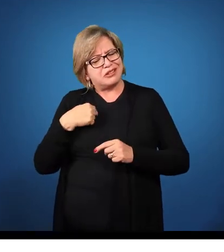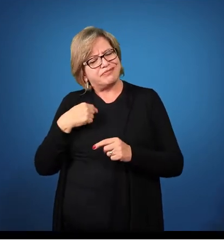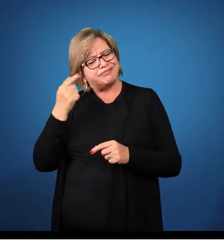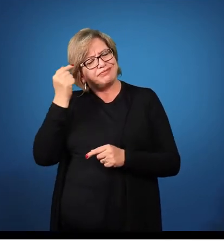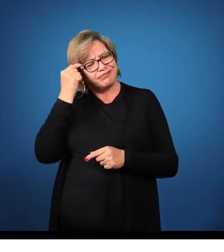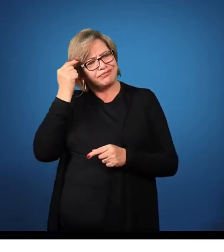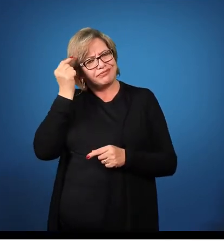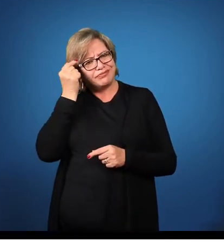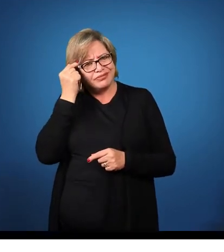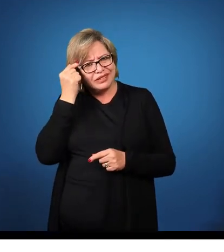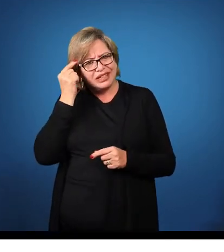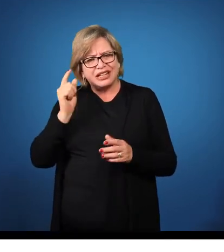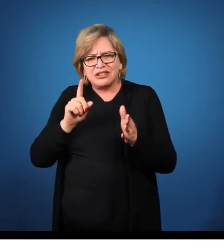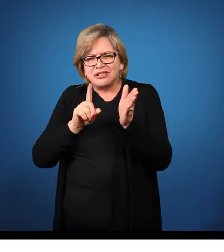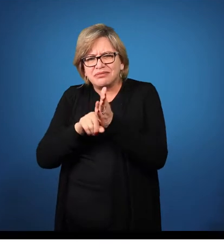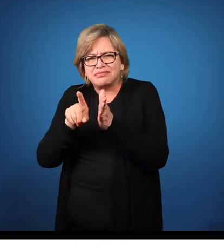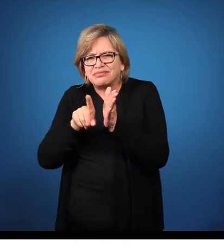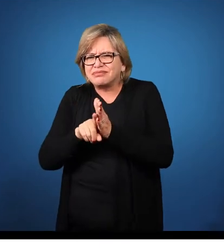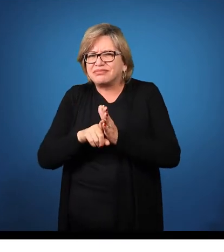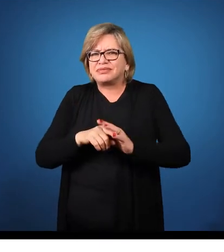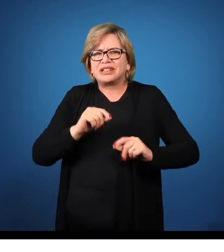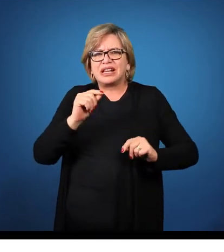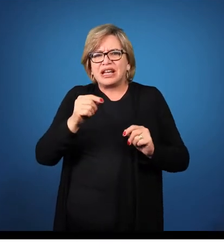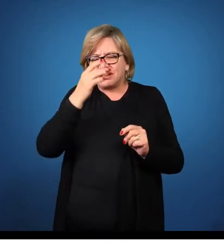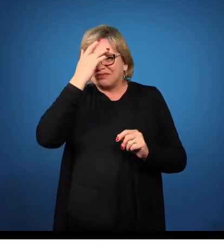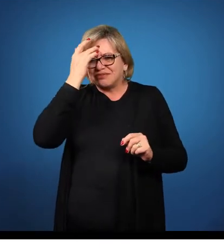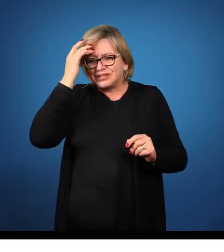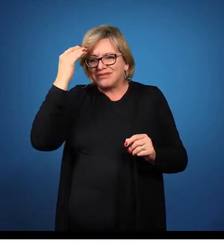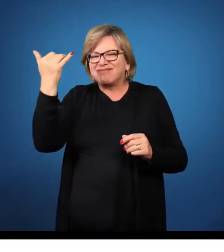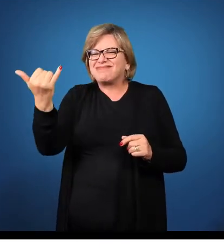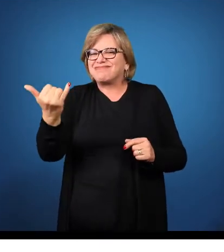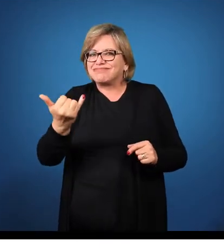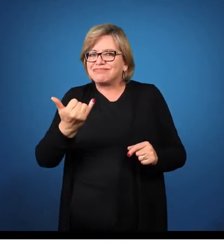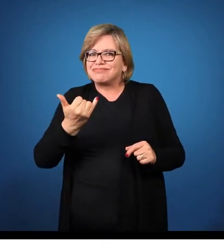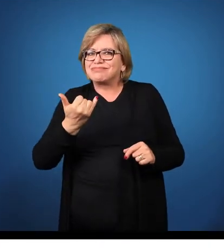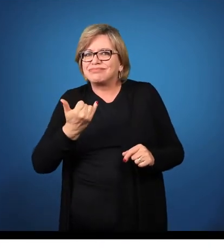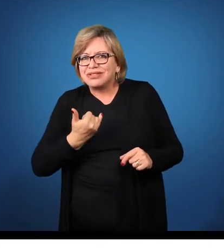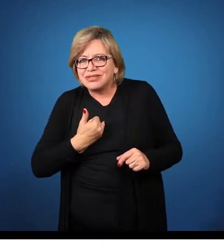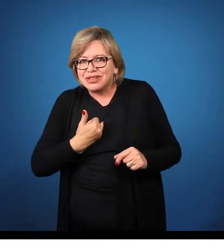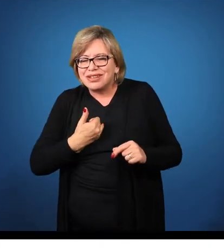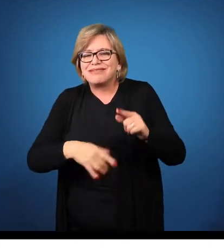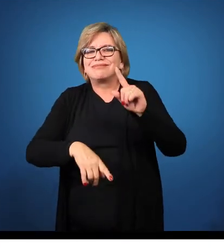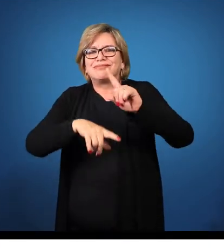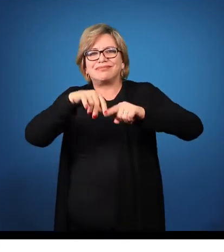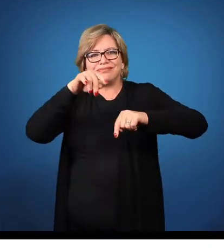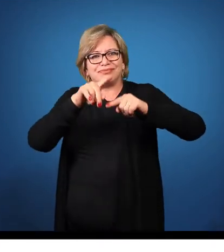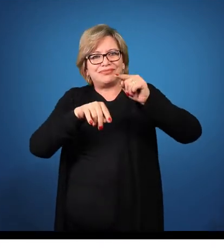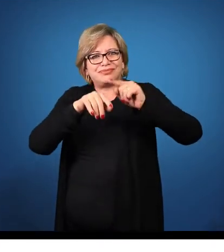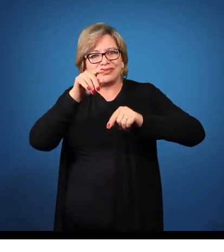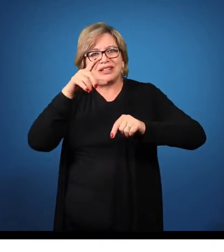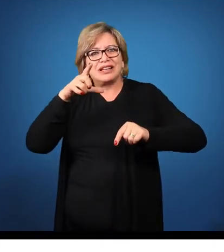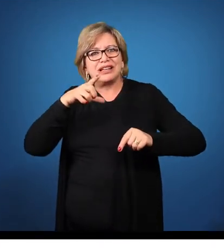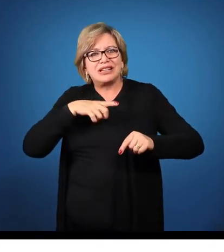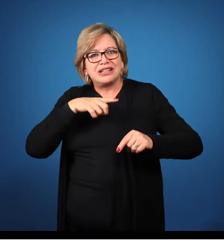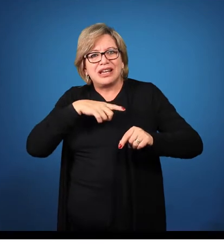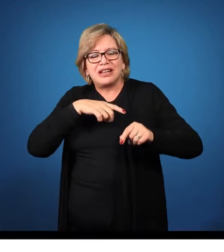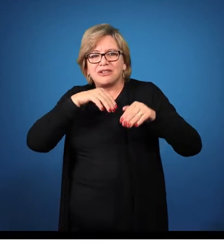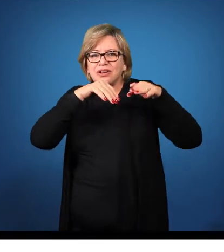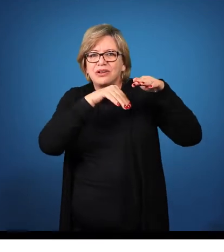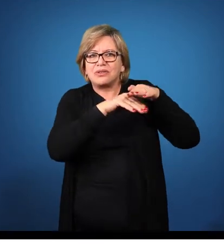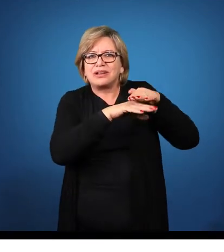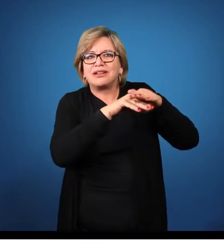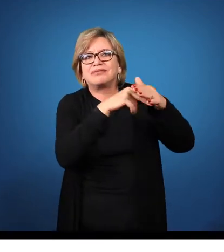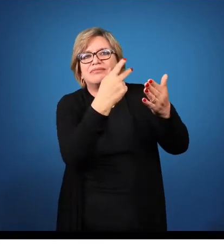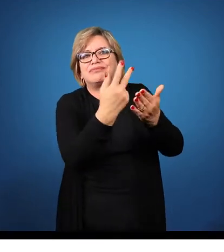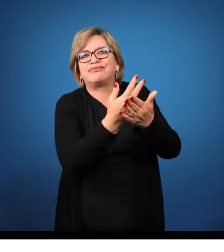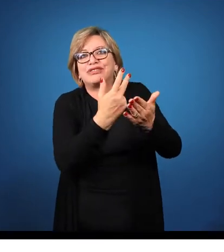ali o vendedor, ele acabou me confessando que esse produto tinha sido armazenado